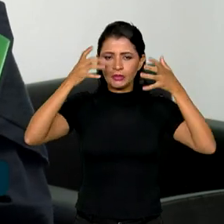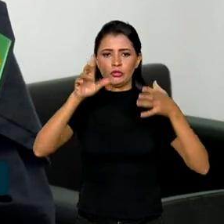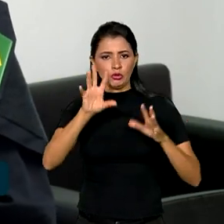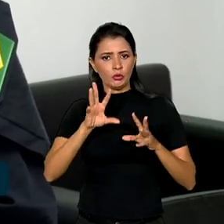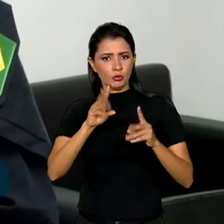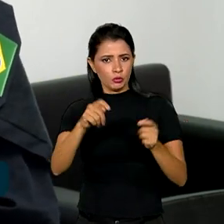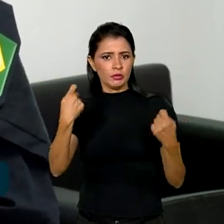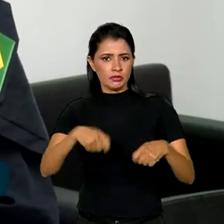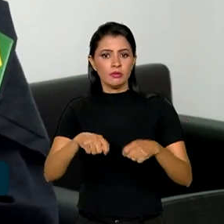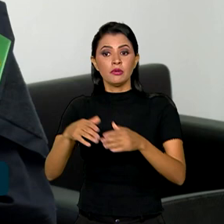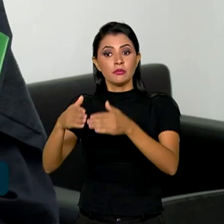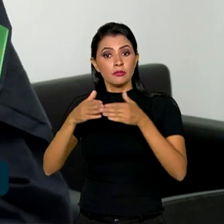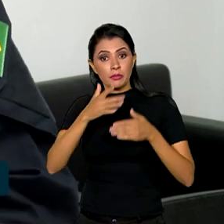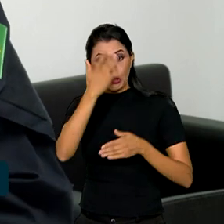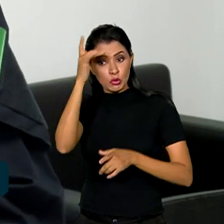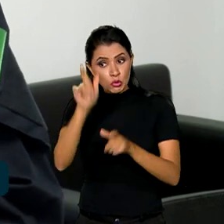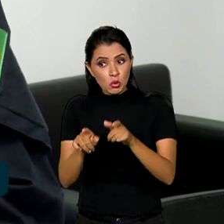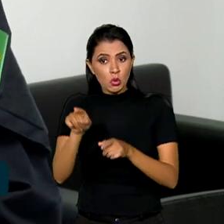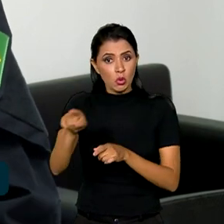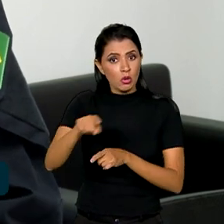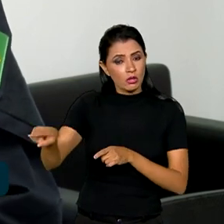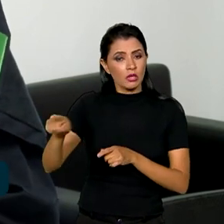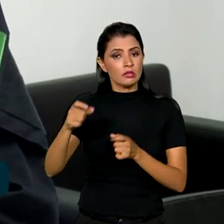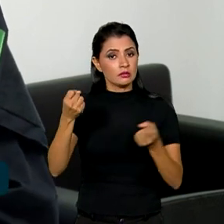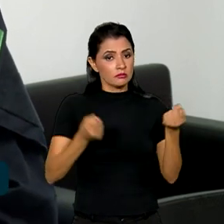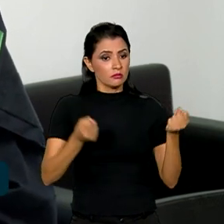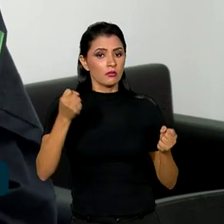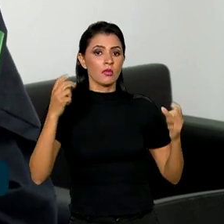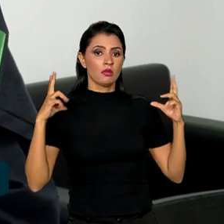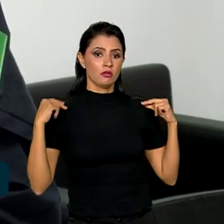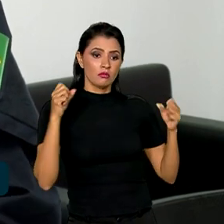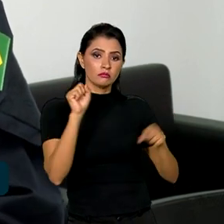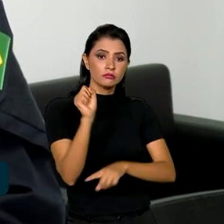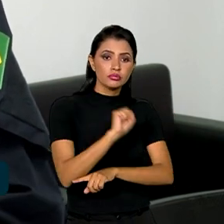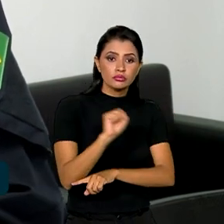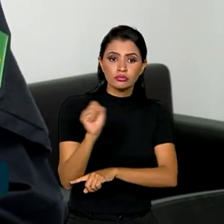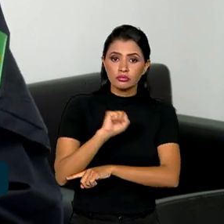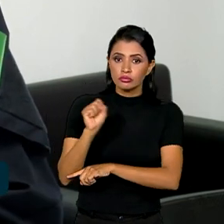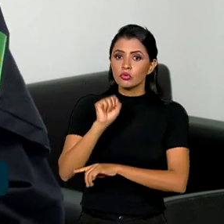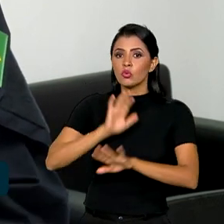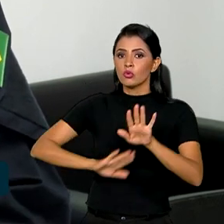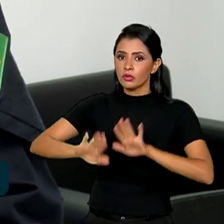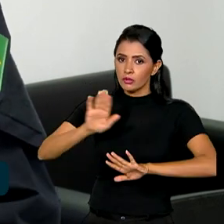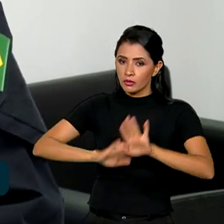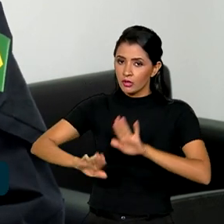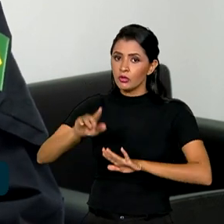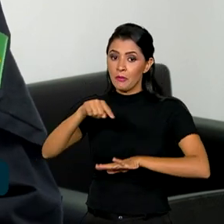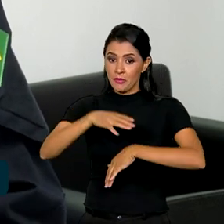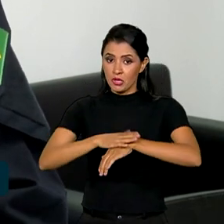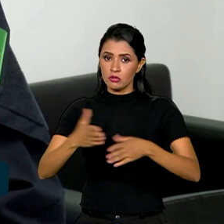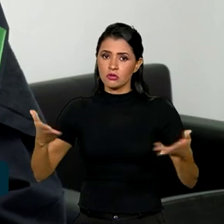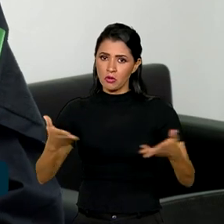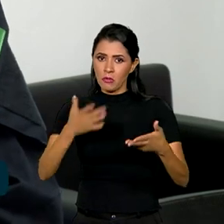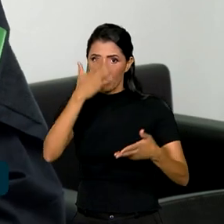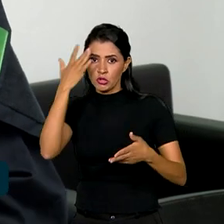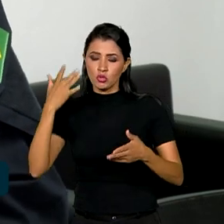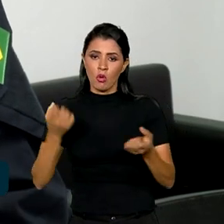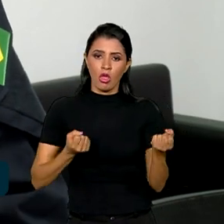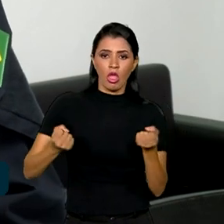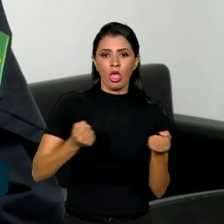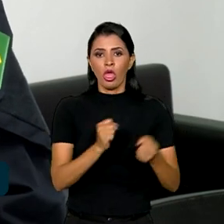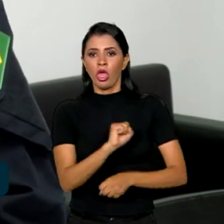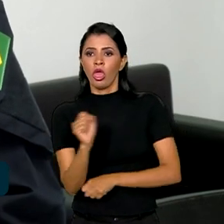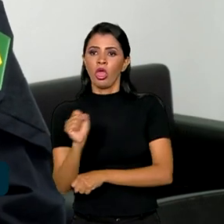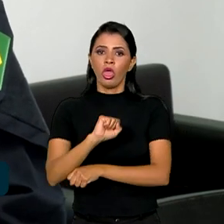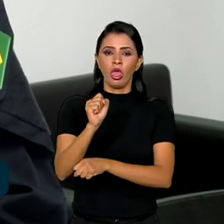então tudo isso. Então, nós pedimos às pessoas que dirigam com cautela, que compreendam que nesse período muitas pessoas pegam a estrada sem o